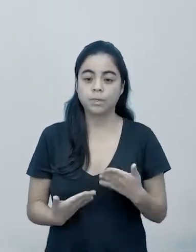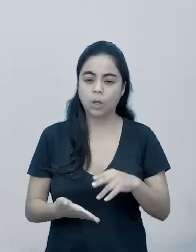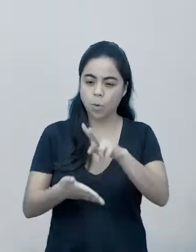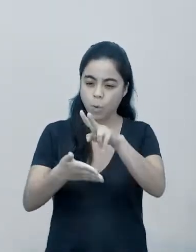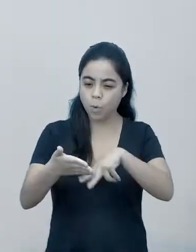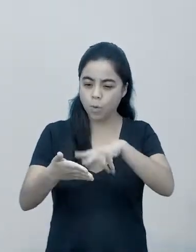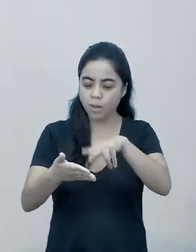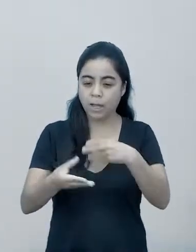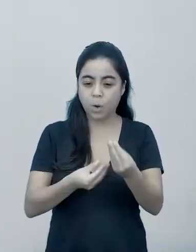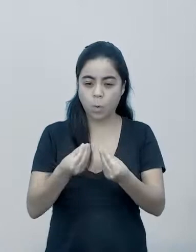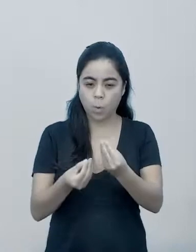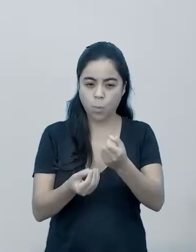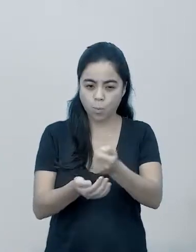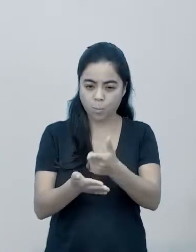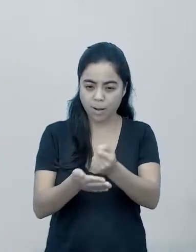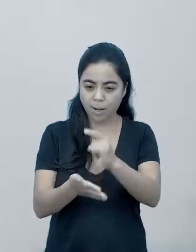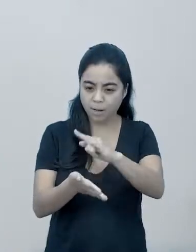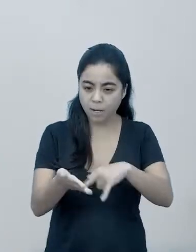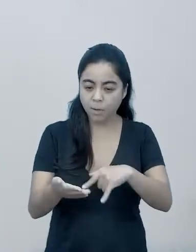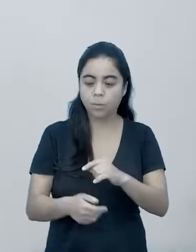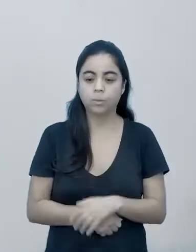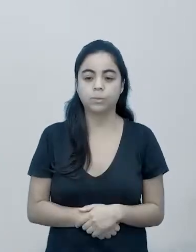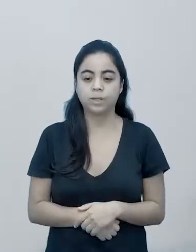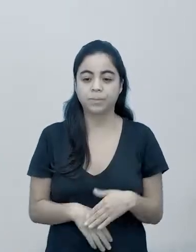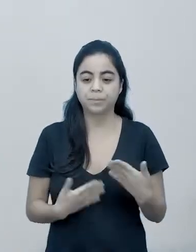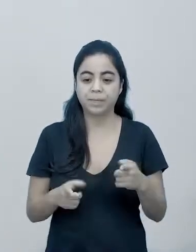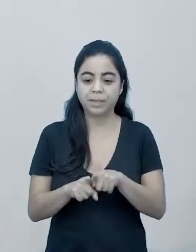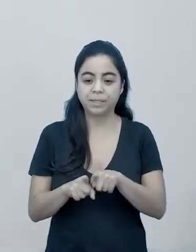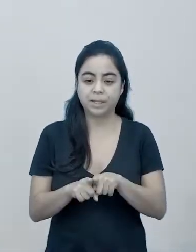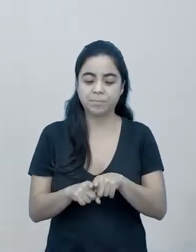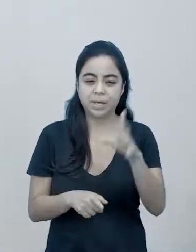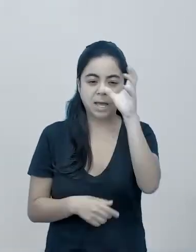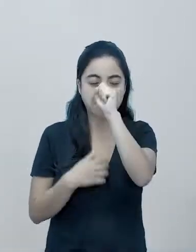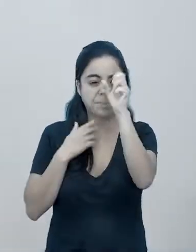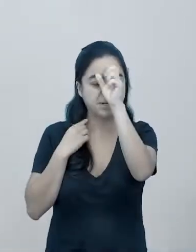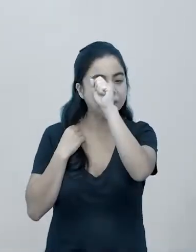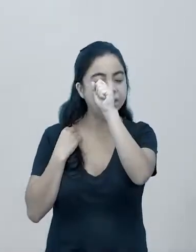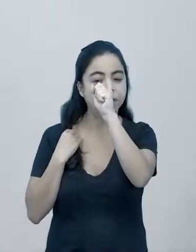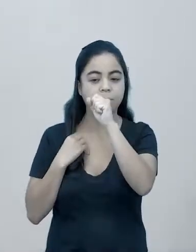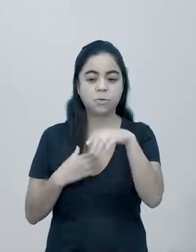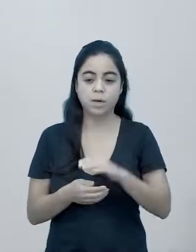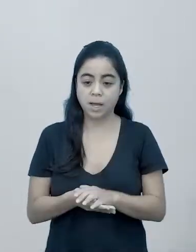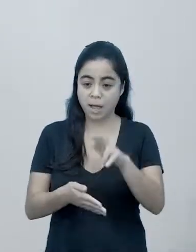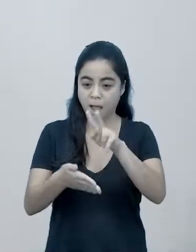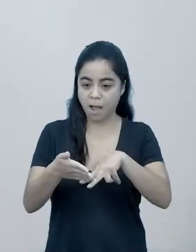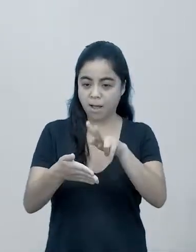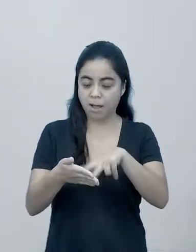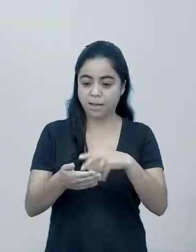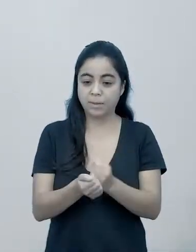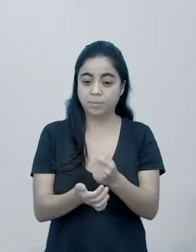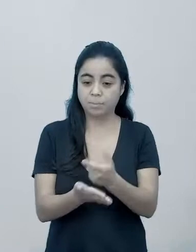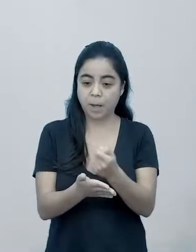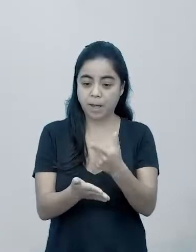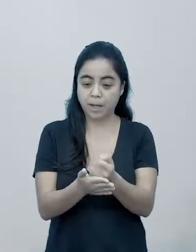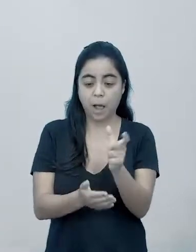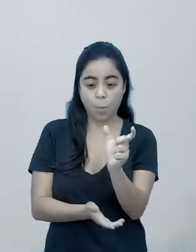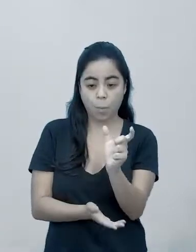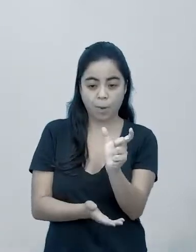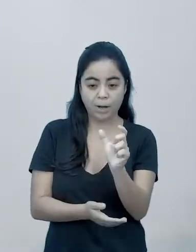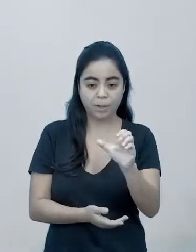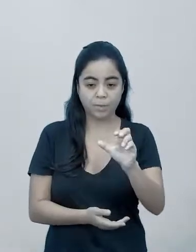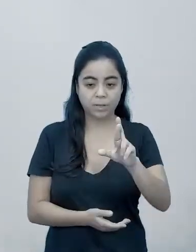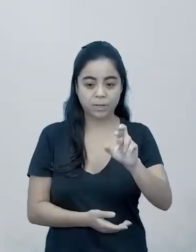bancário na atividade 3 no desenvolvimento, nós aprendemos a ler uma fatura de cartão de crédito e agora nós vamos ver como